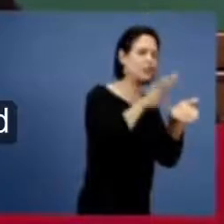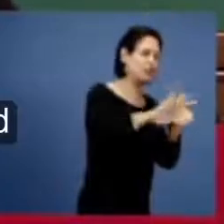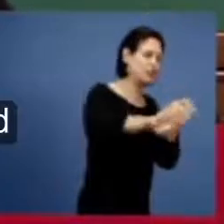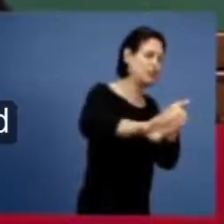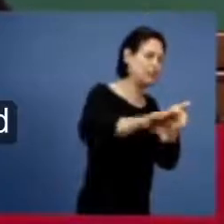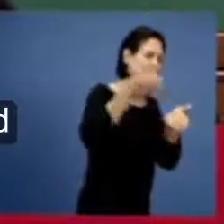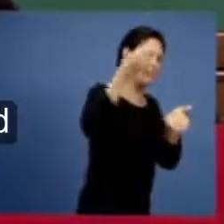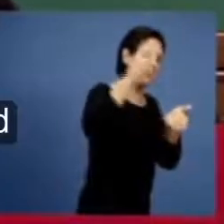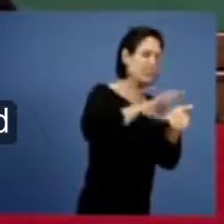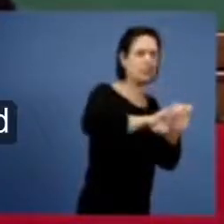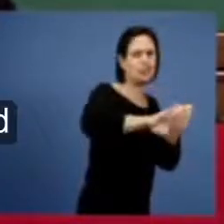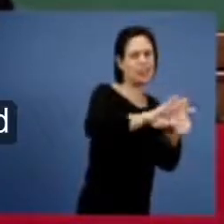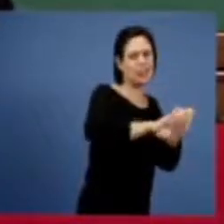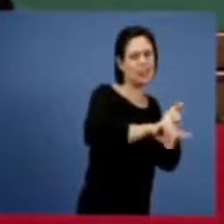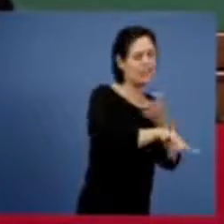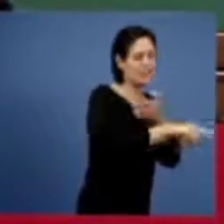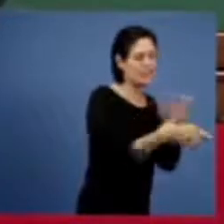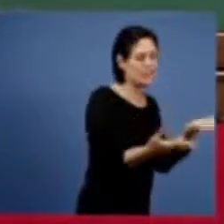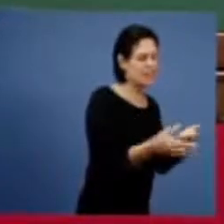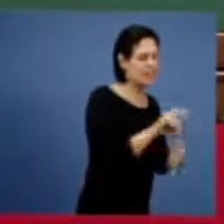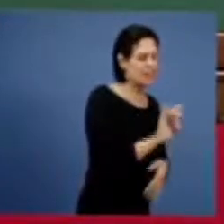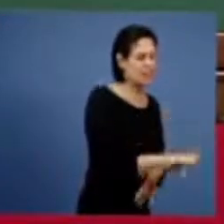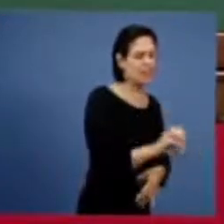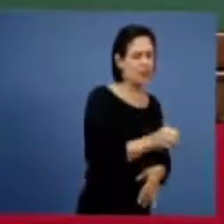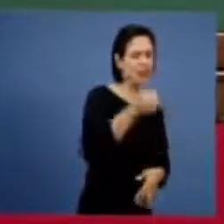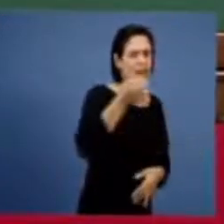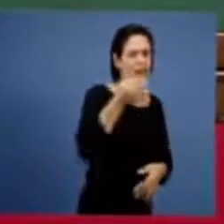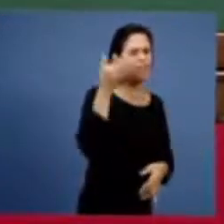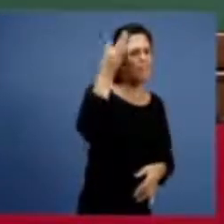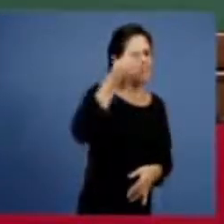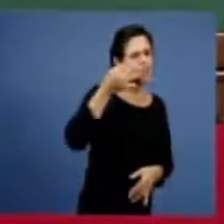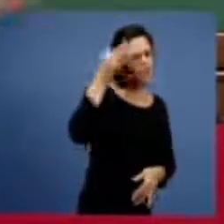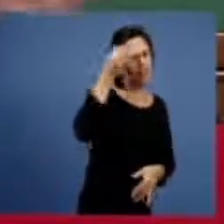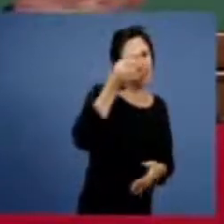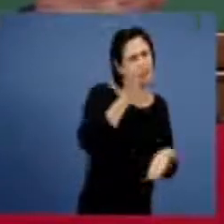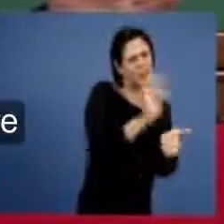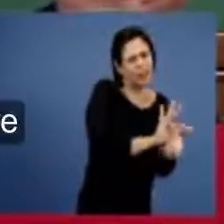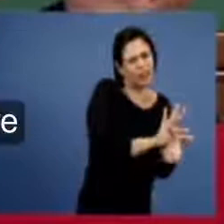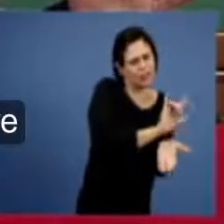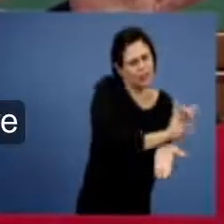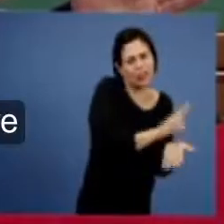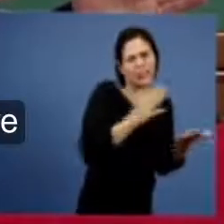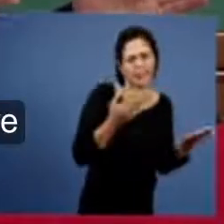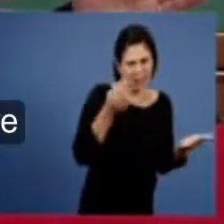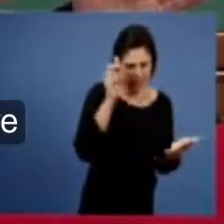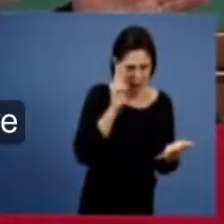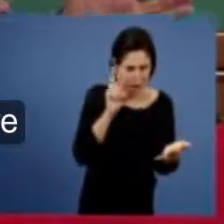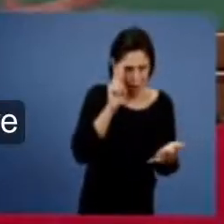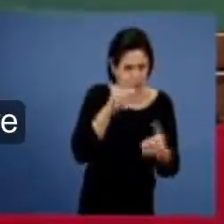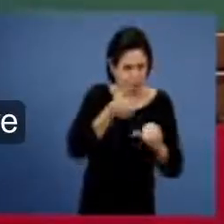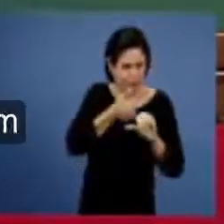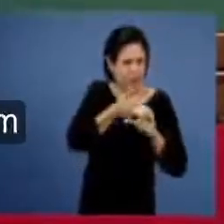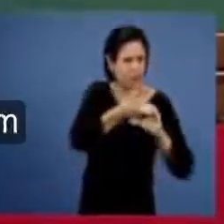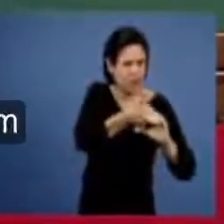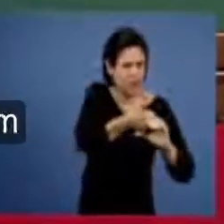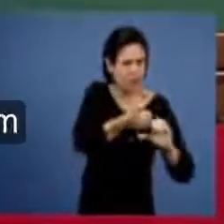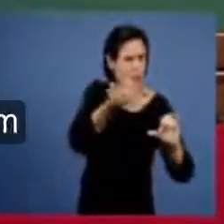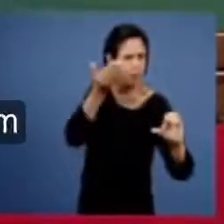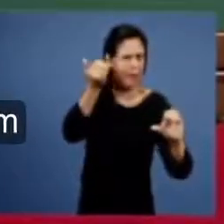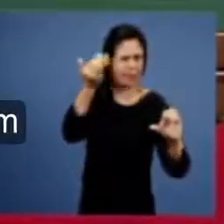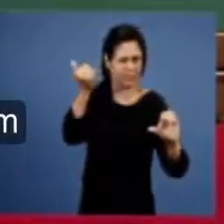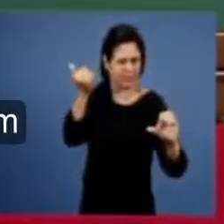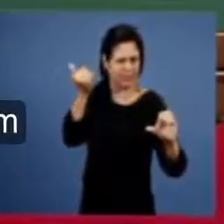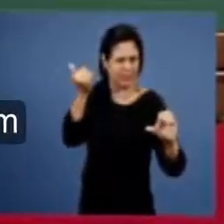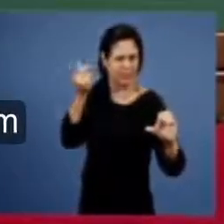filosofia e foi isso que aconteceu o cristianismo foi voltado toda a massa do cristianismo foi voltado havia um